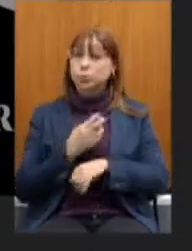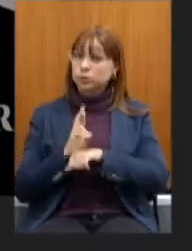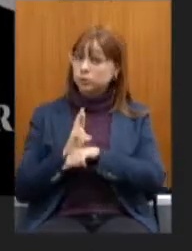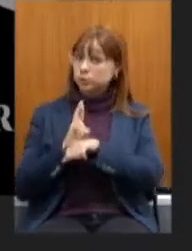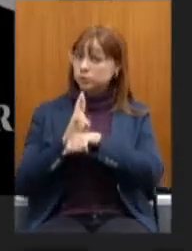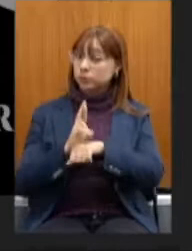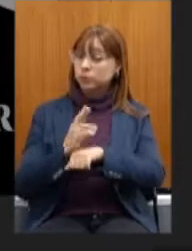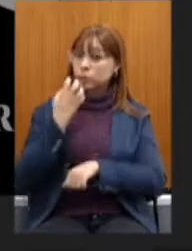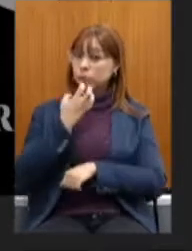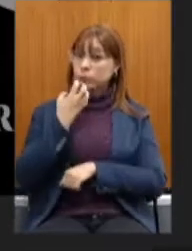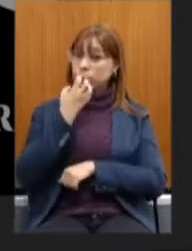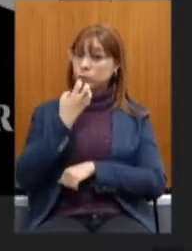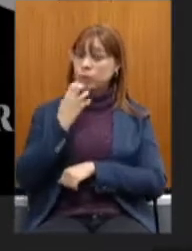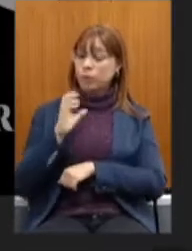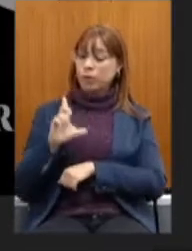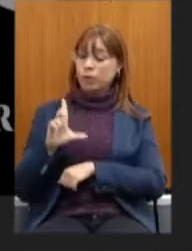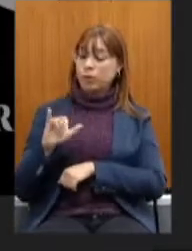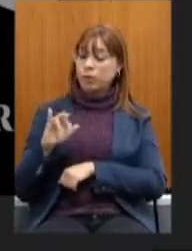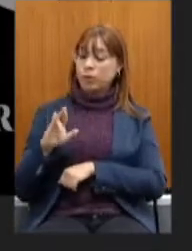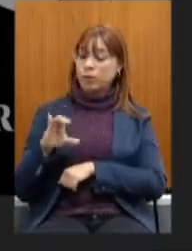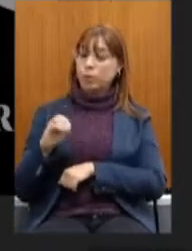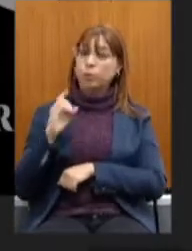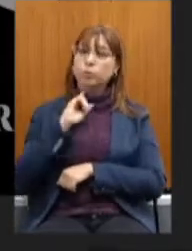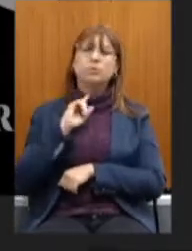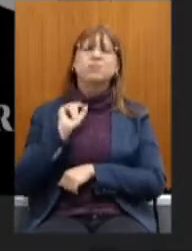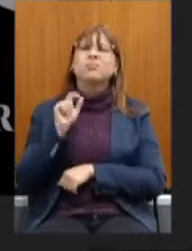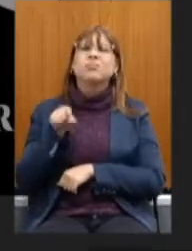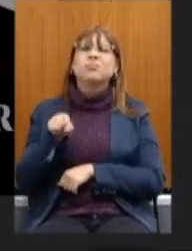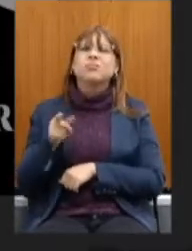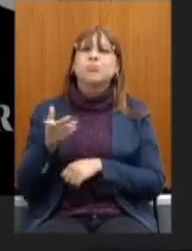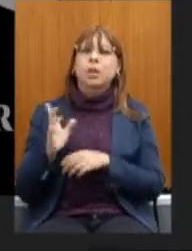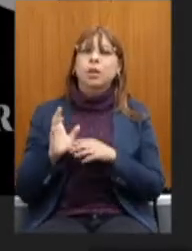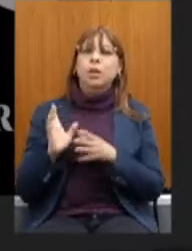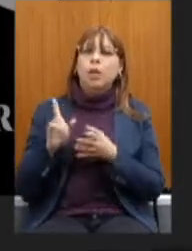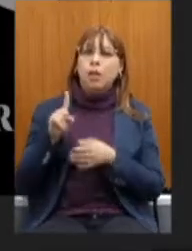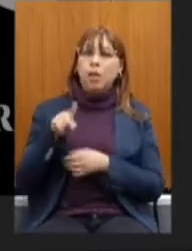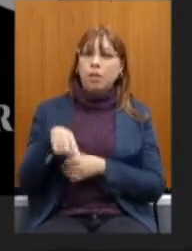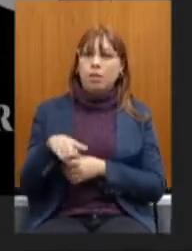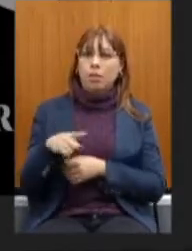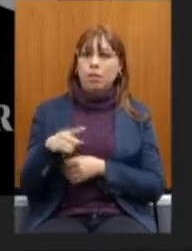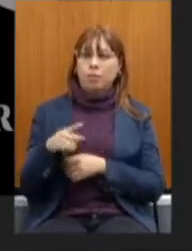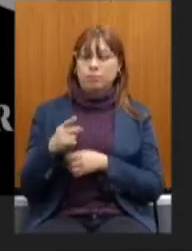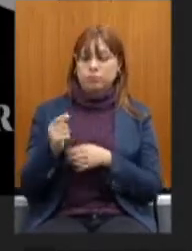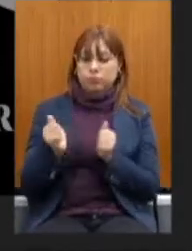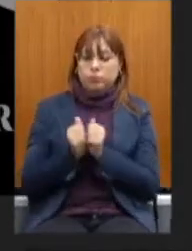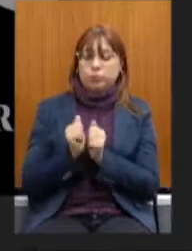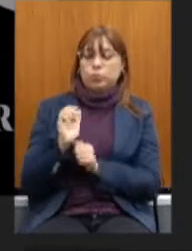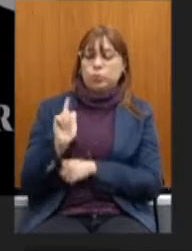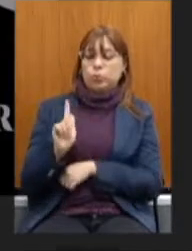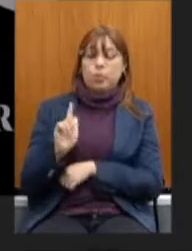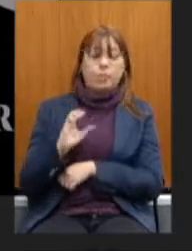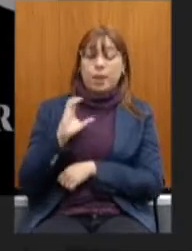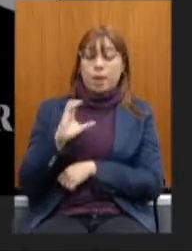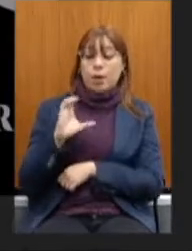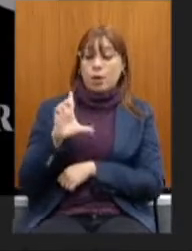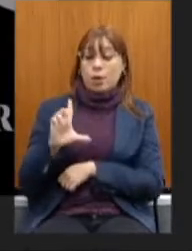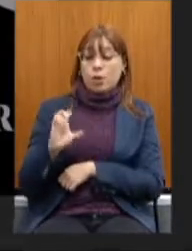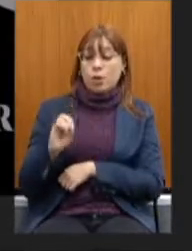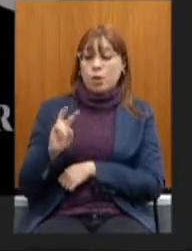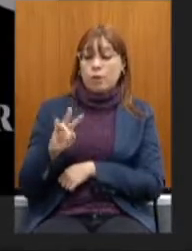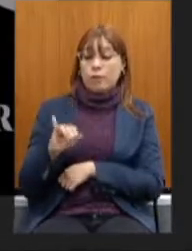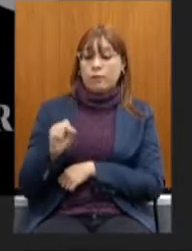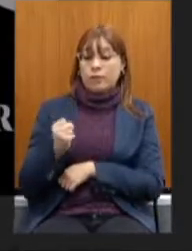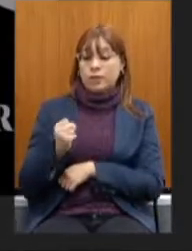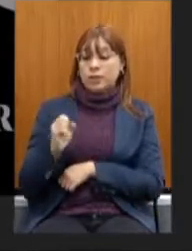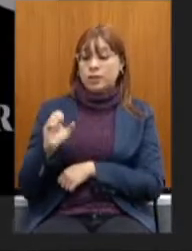Coral Lírico de Minas Gerais. O é o Coral Lírico de Minas Gerais? É um corpo estável da Fundação Clóvis Salgado. Então, gente fala, começando a falar um pouco de